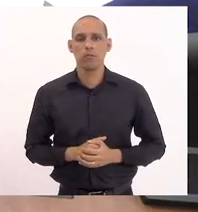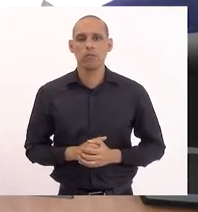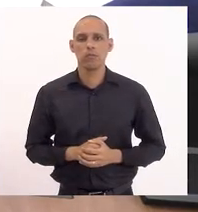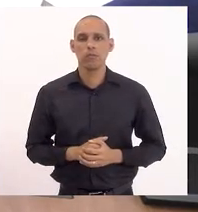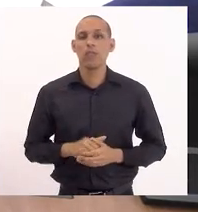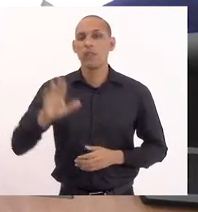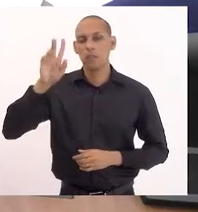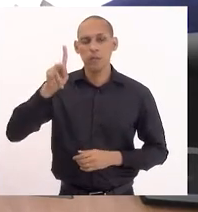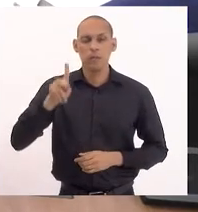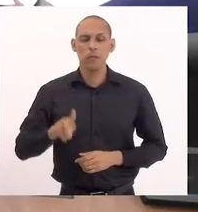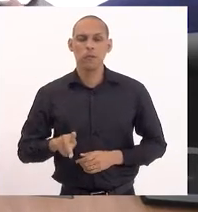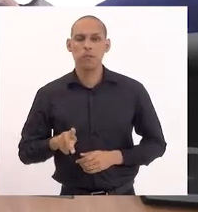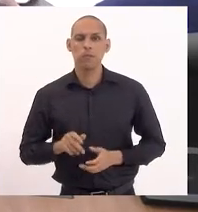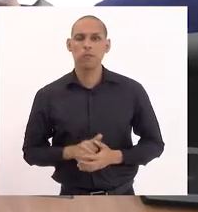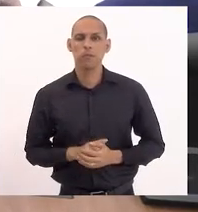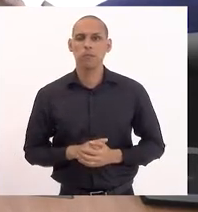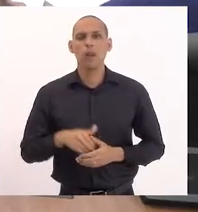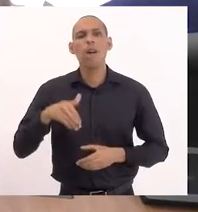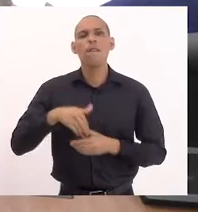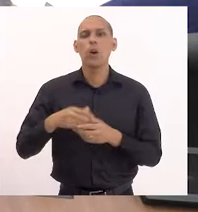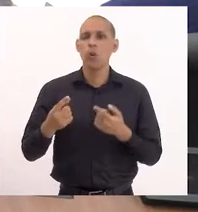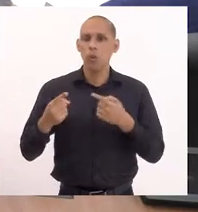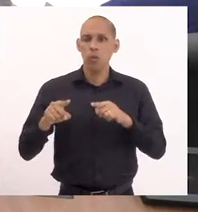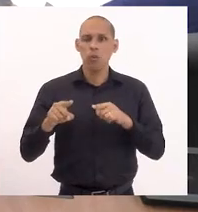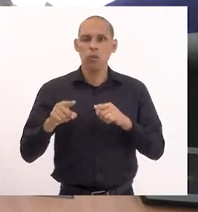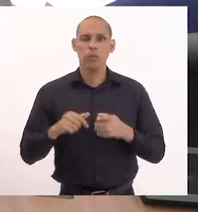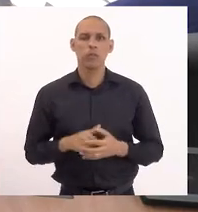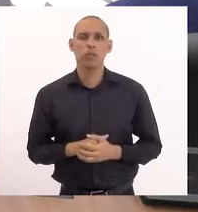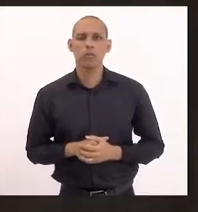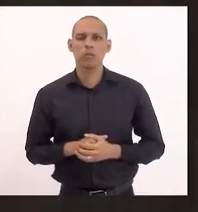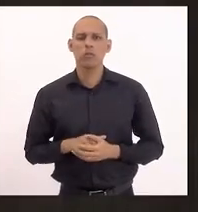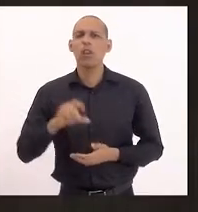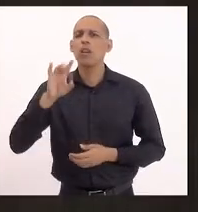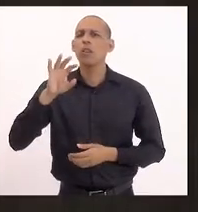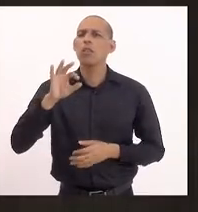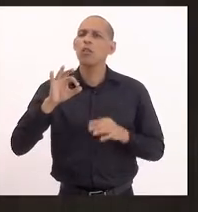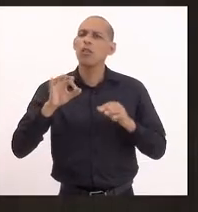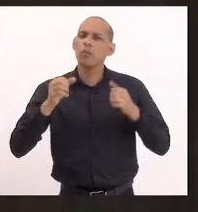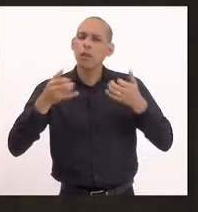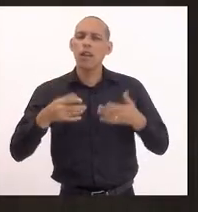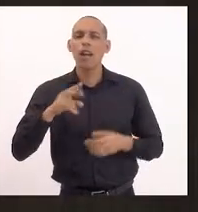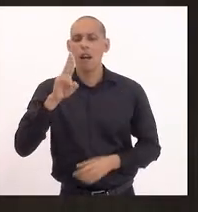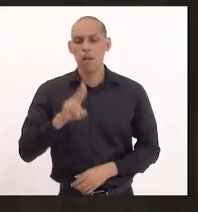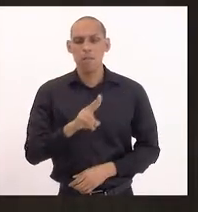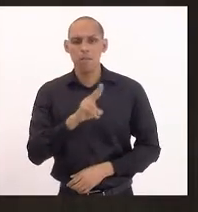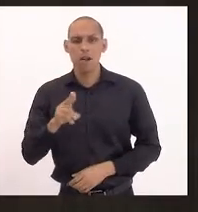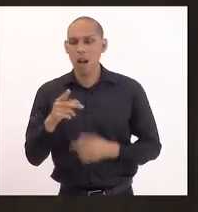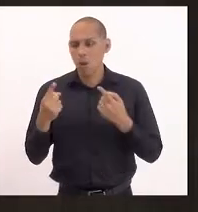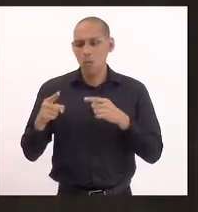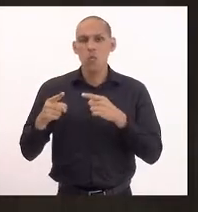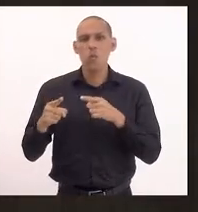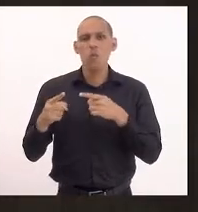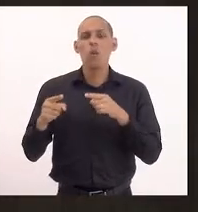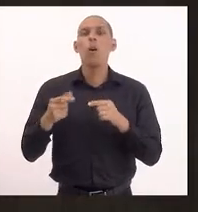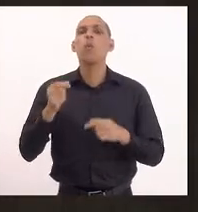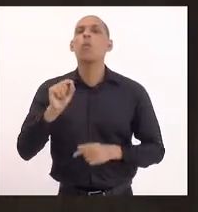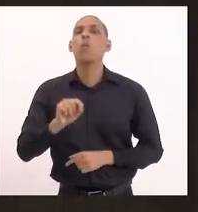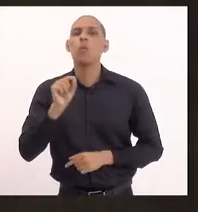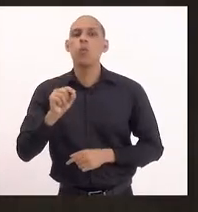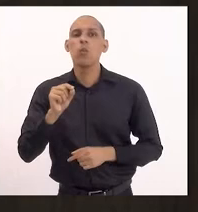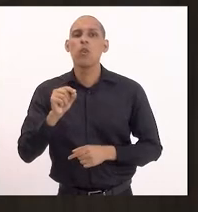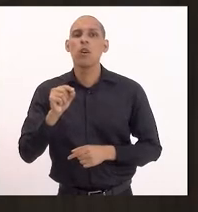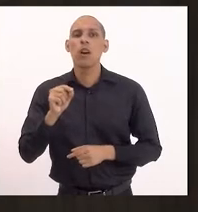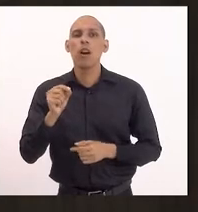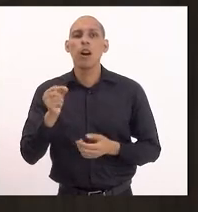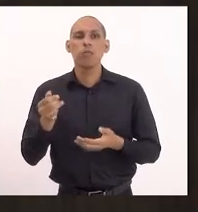Presidente, voto contrário. Só justificar que esse foi um padre que lutou contra a instalação de um